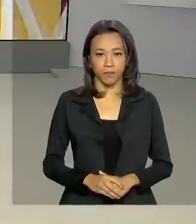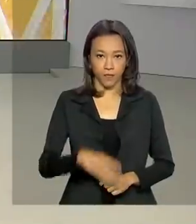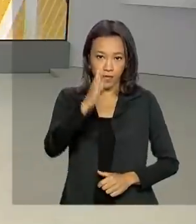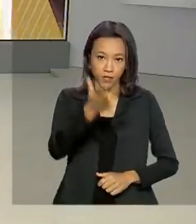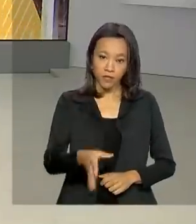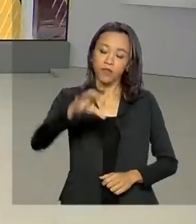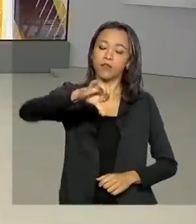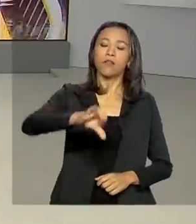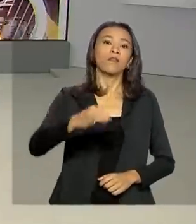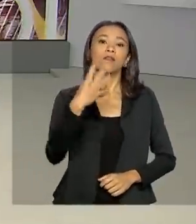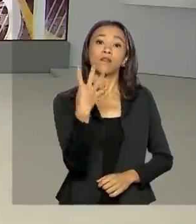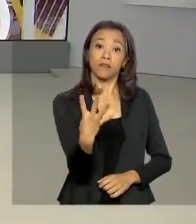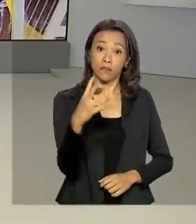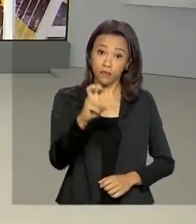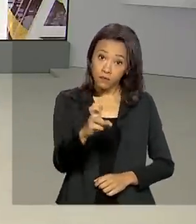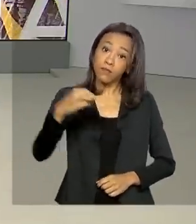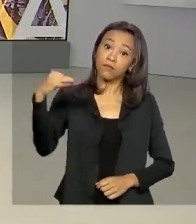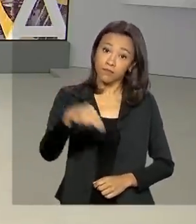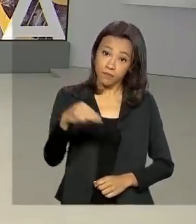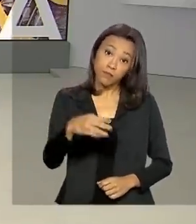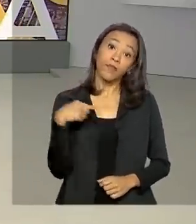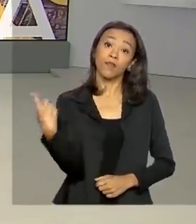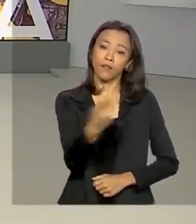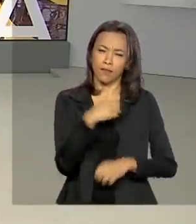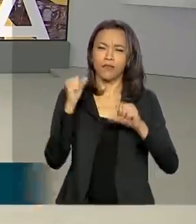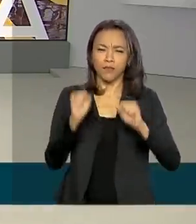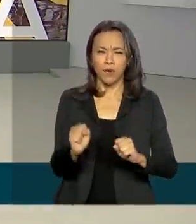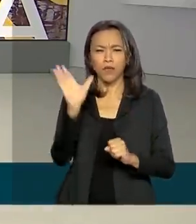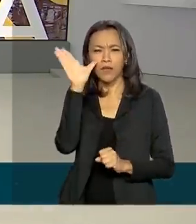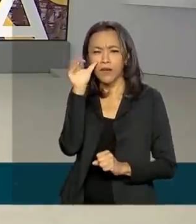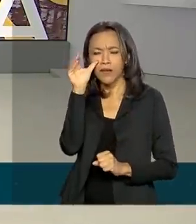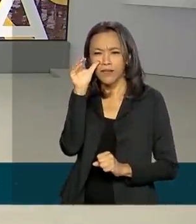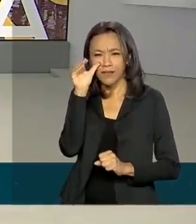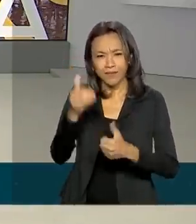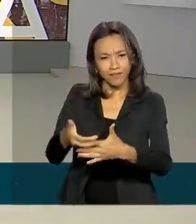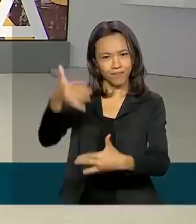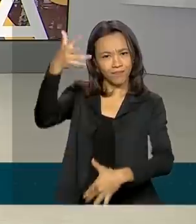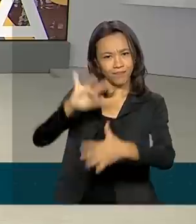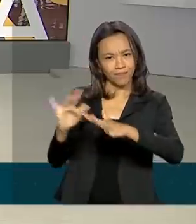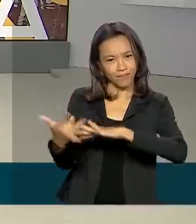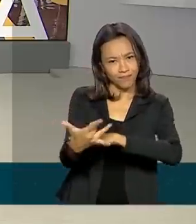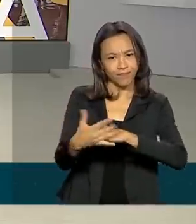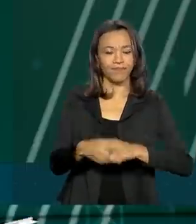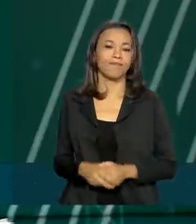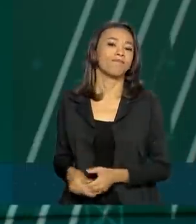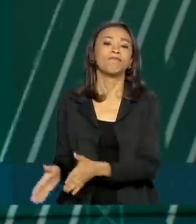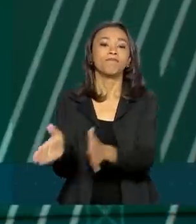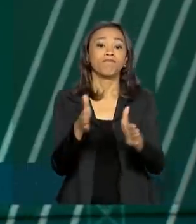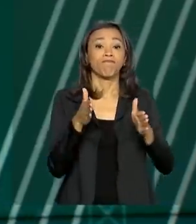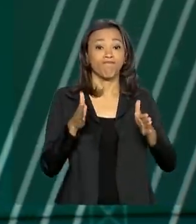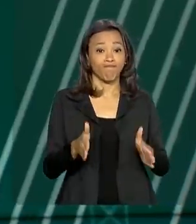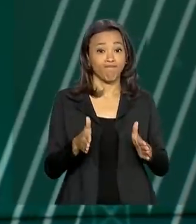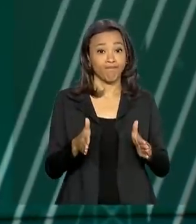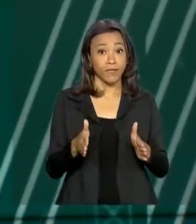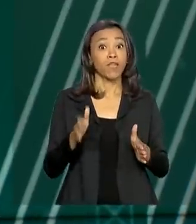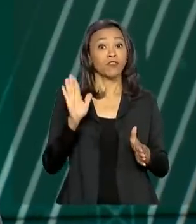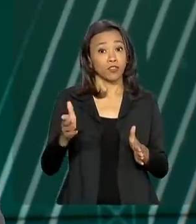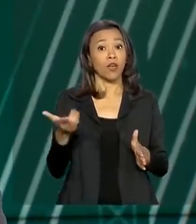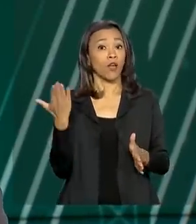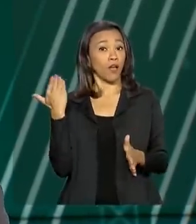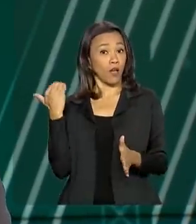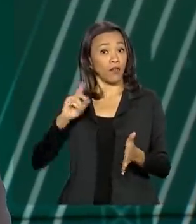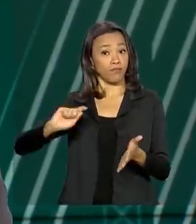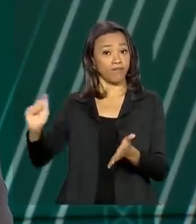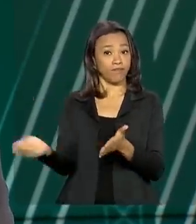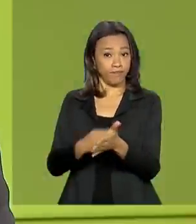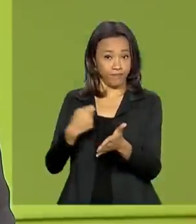São 9 horas e 45 minutos. Nós estamos ao vivo também pelas redes sociais. Foi sancionado